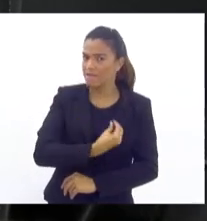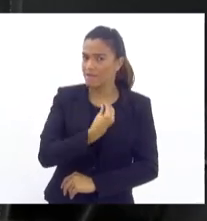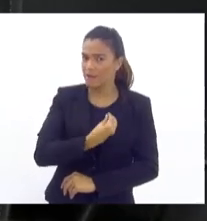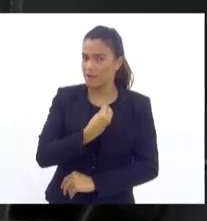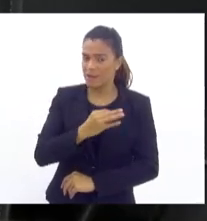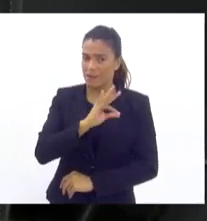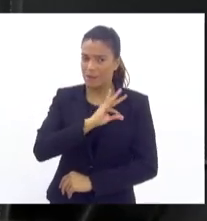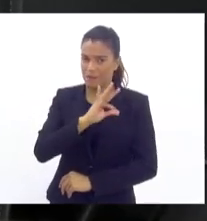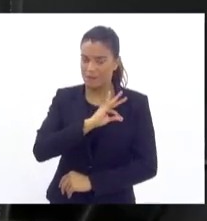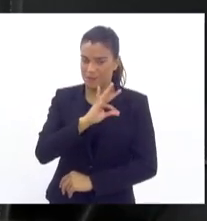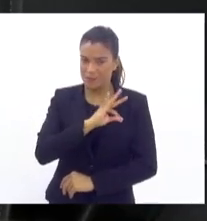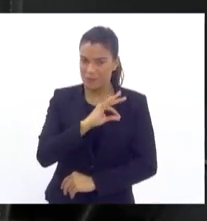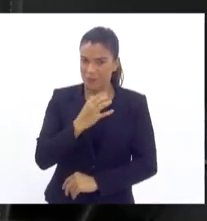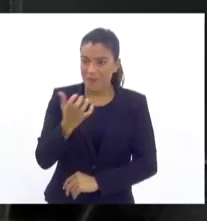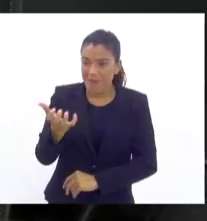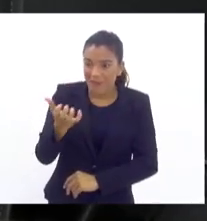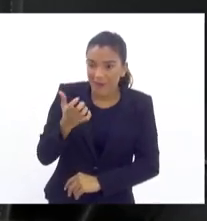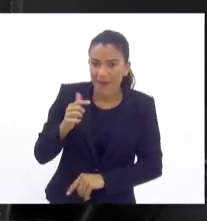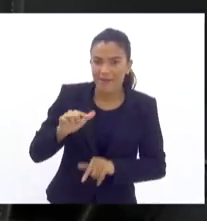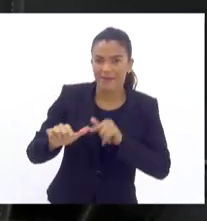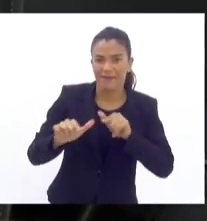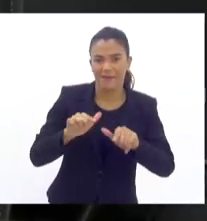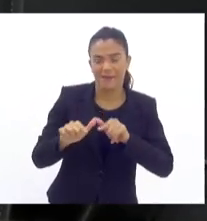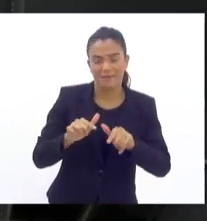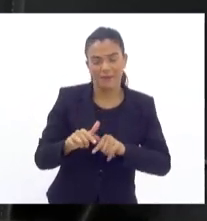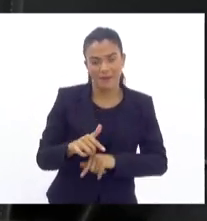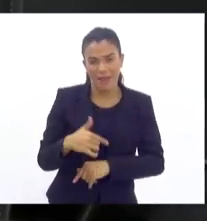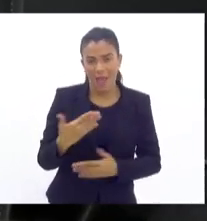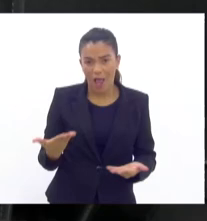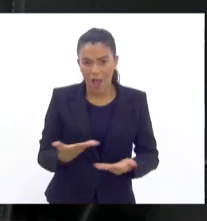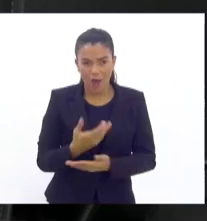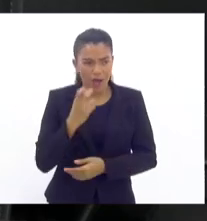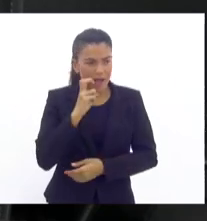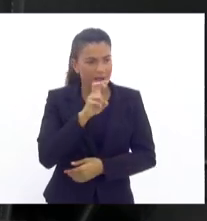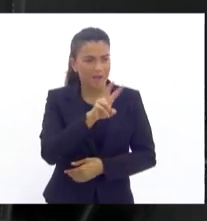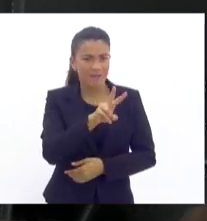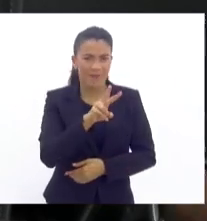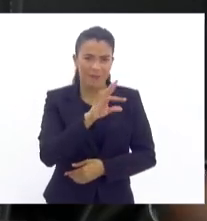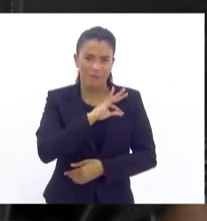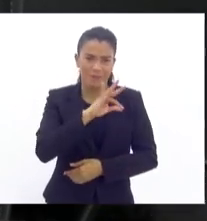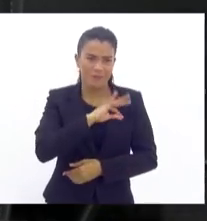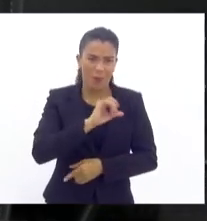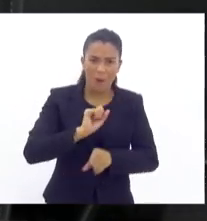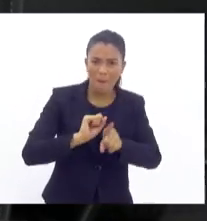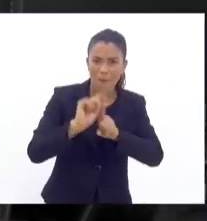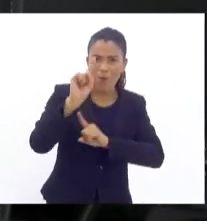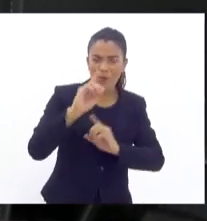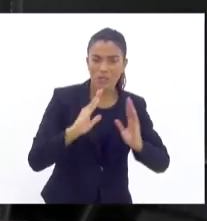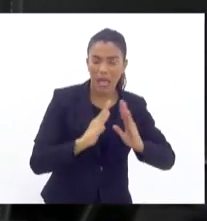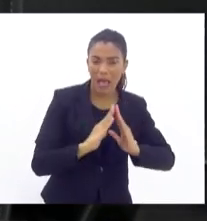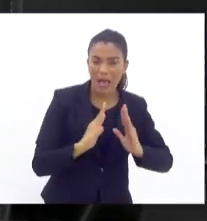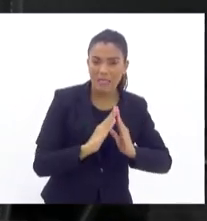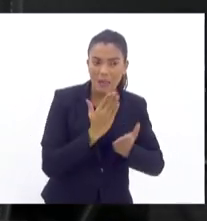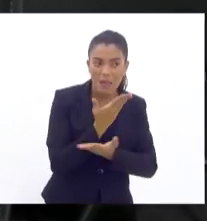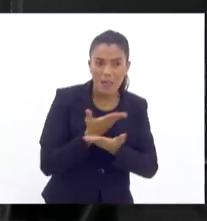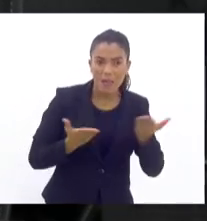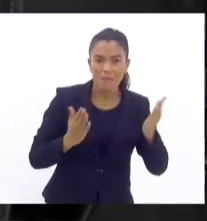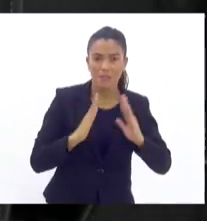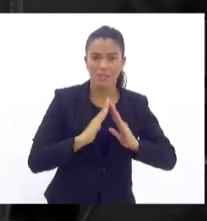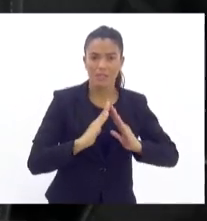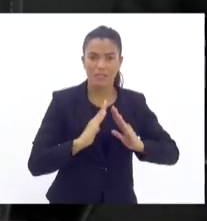que quer trabalhar, que quer fazer a diferença. Estamos vendo nossos policiais sendo expulsos, perdendo suas casas,